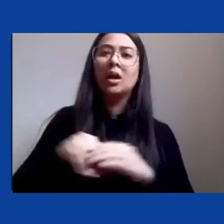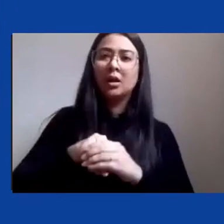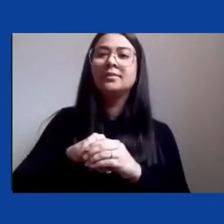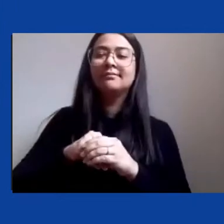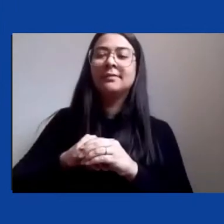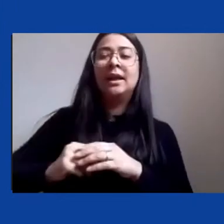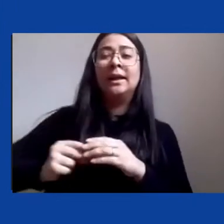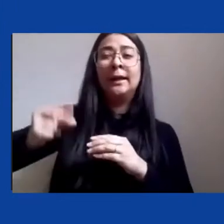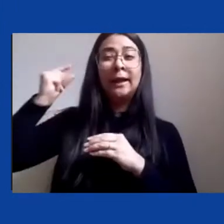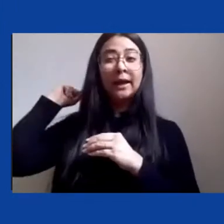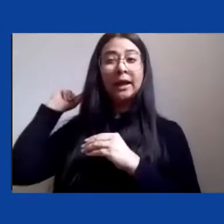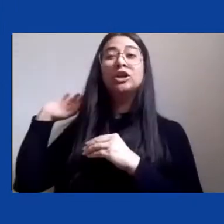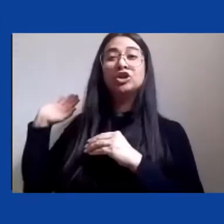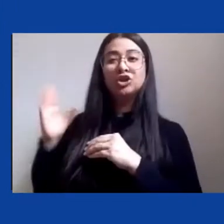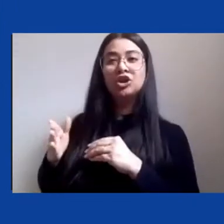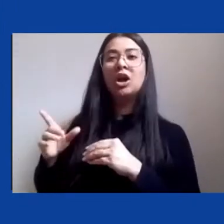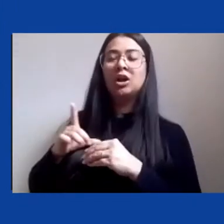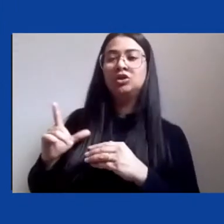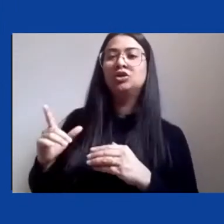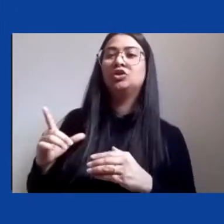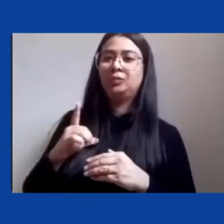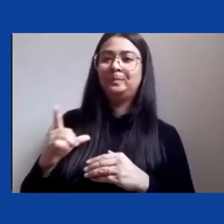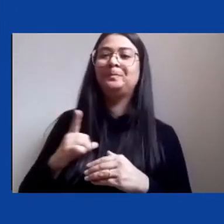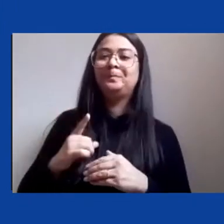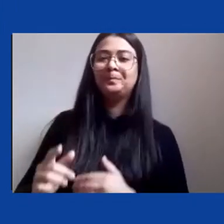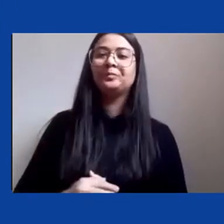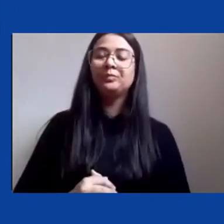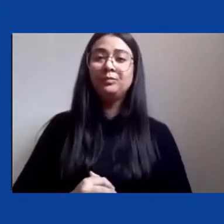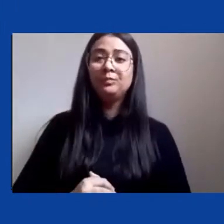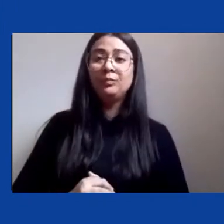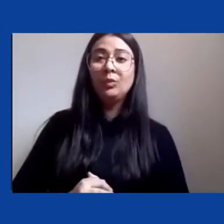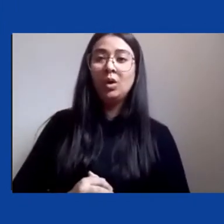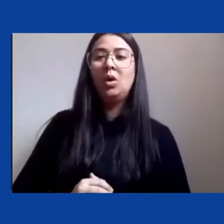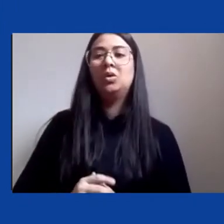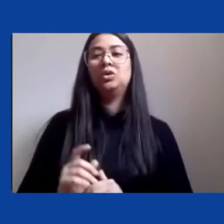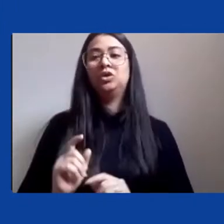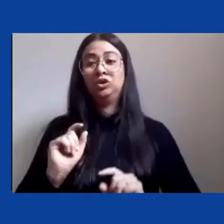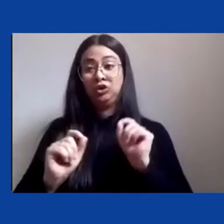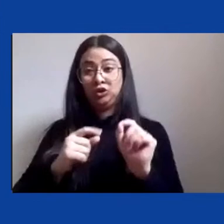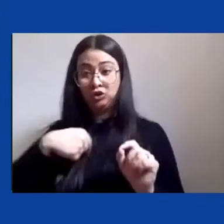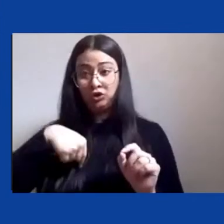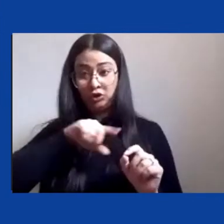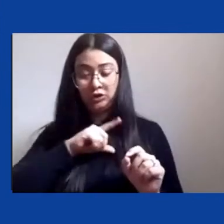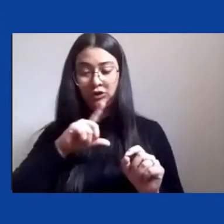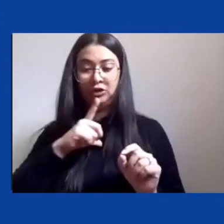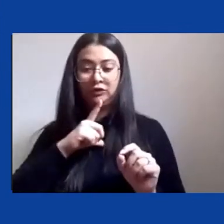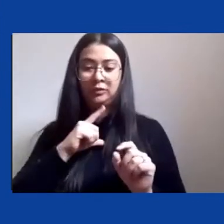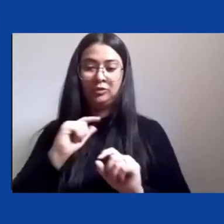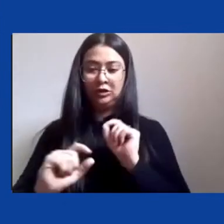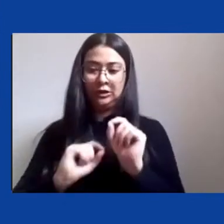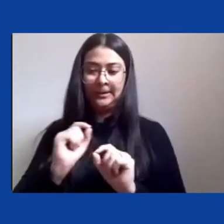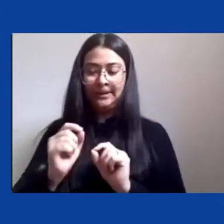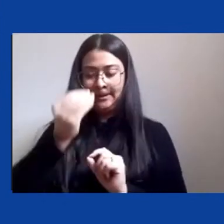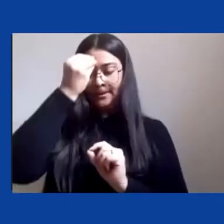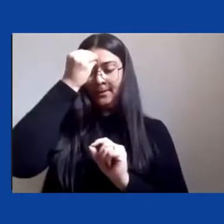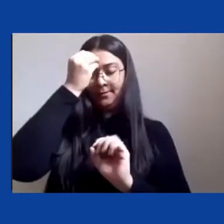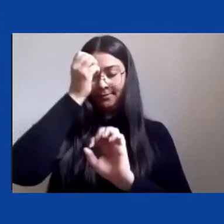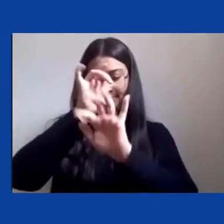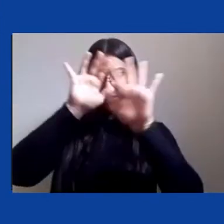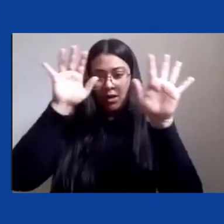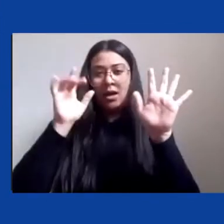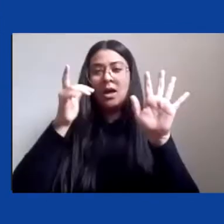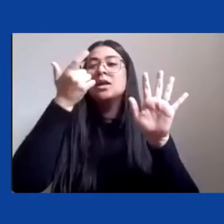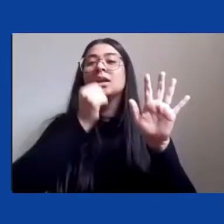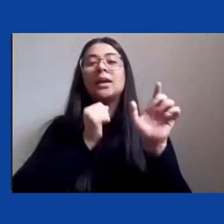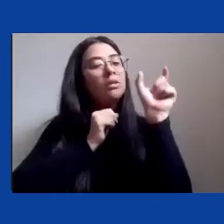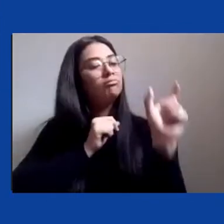primeiro momento nós tivemos então esse entendimento sobre quem era esse indígena